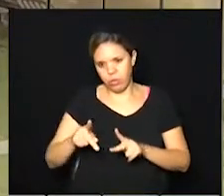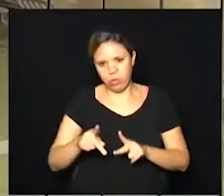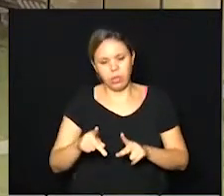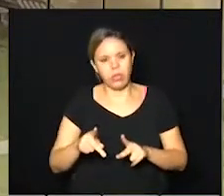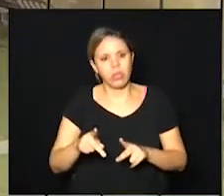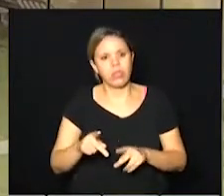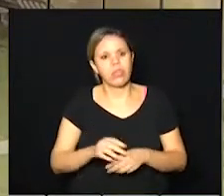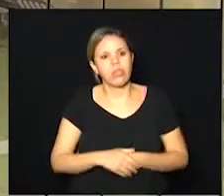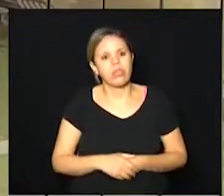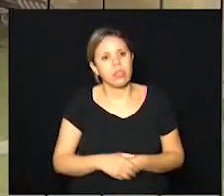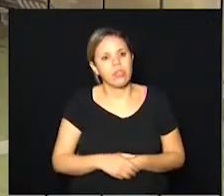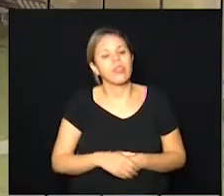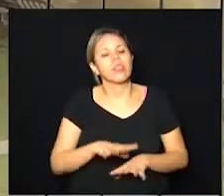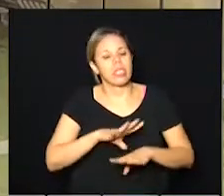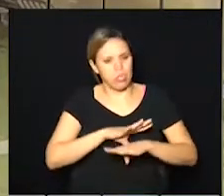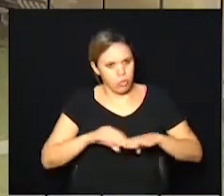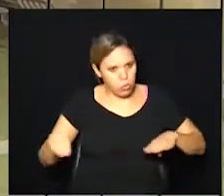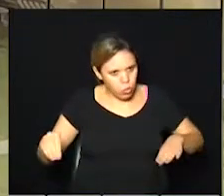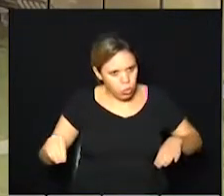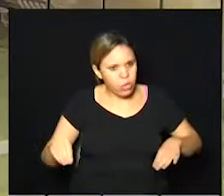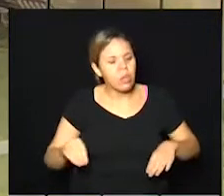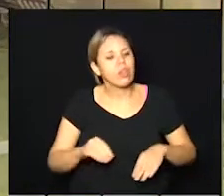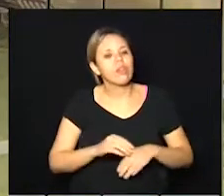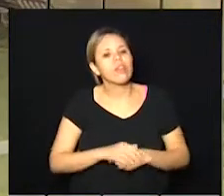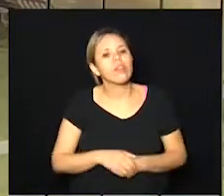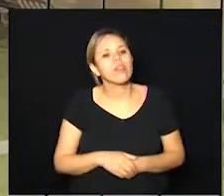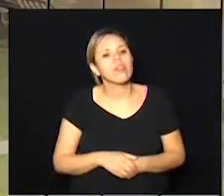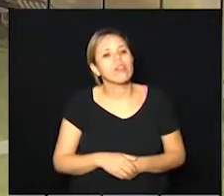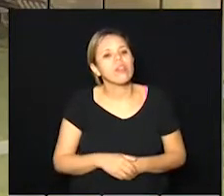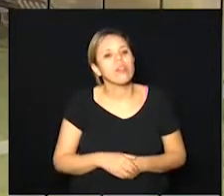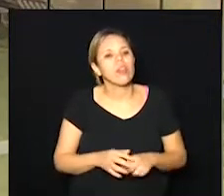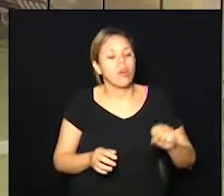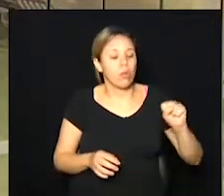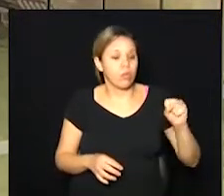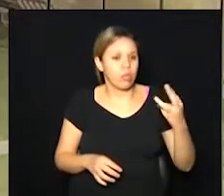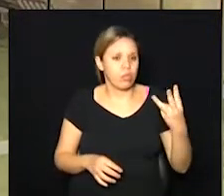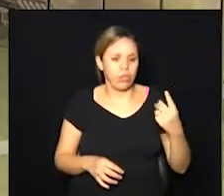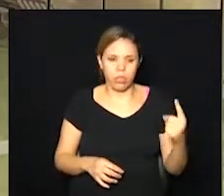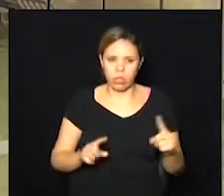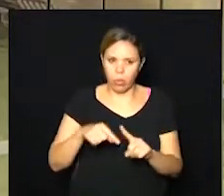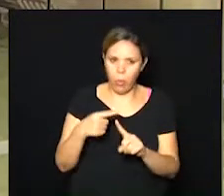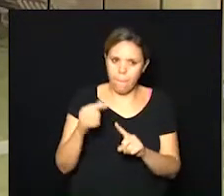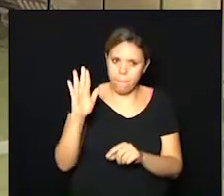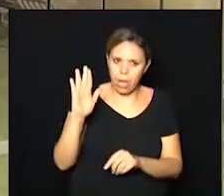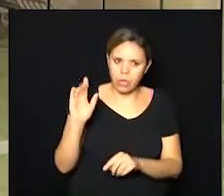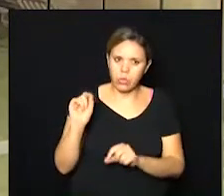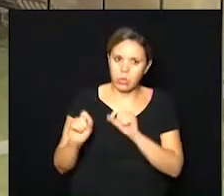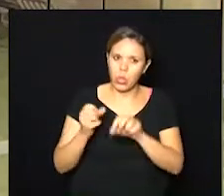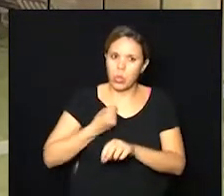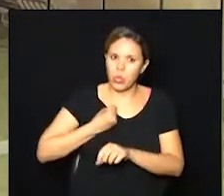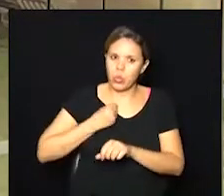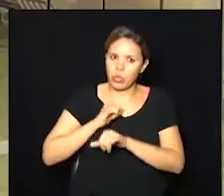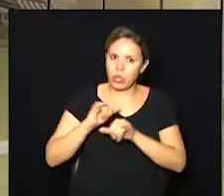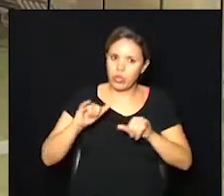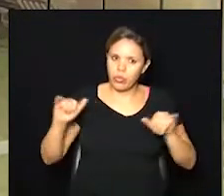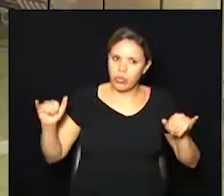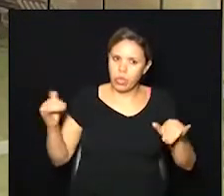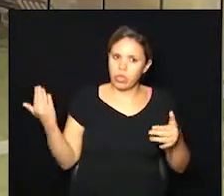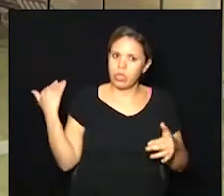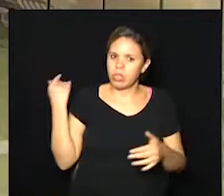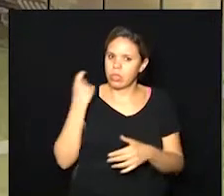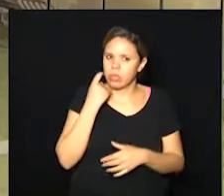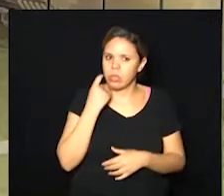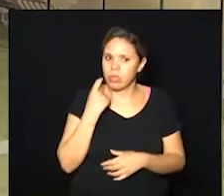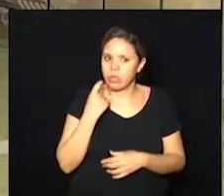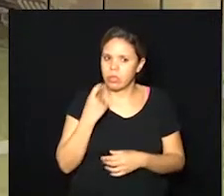recuperadas, melhor dizendo, 831 a mais do que o número divulgado na última